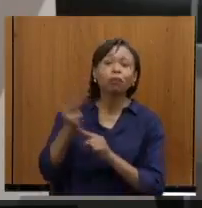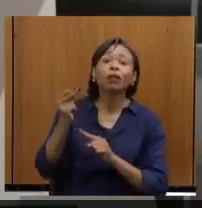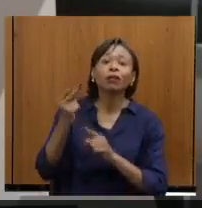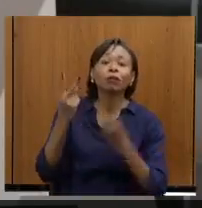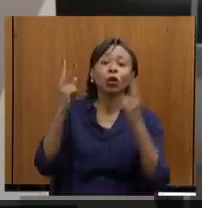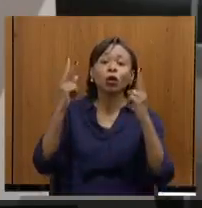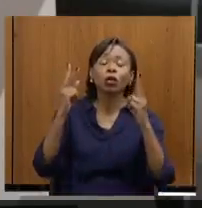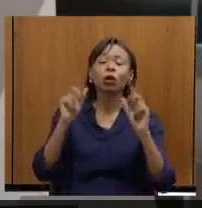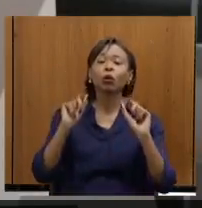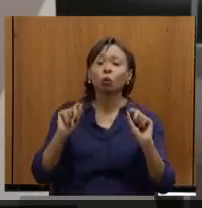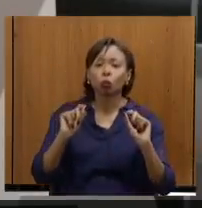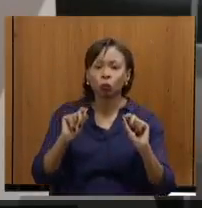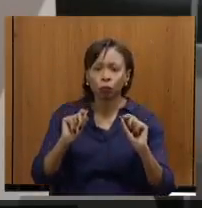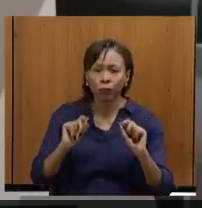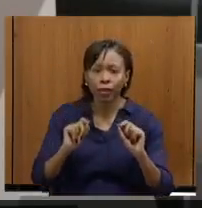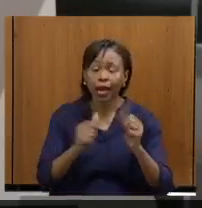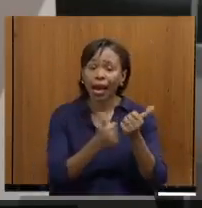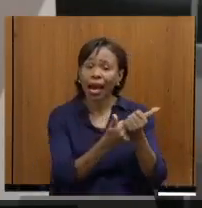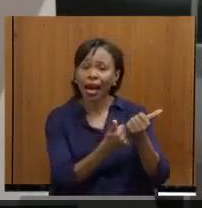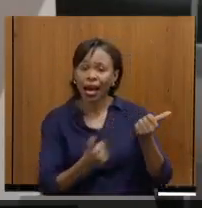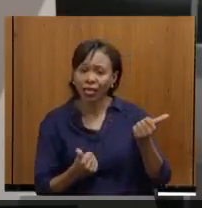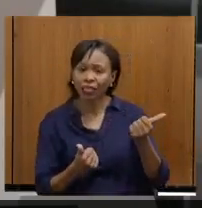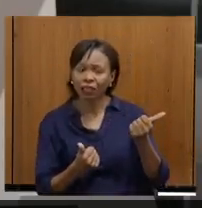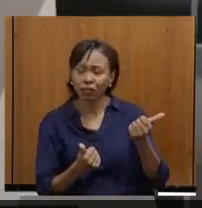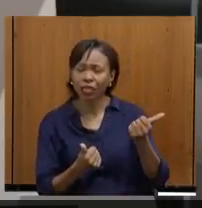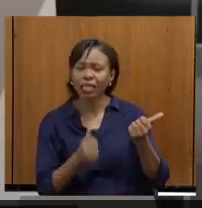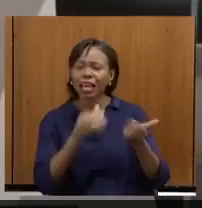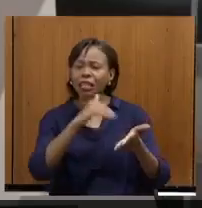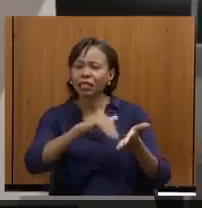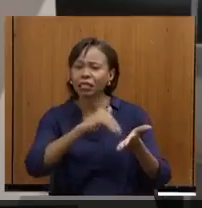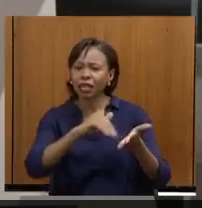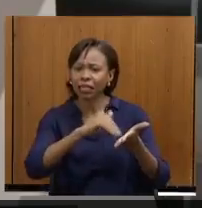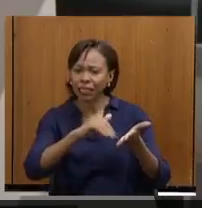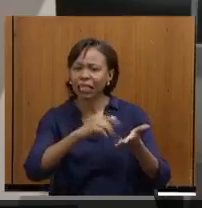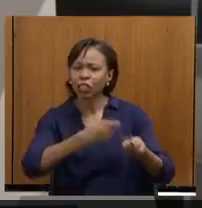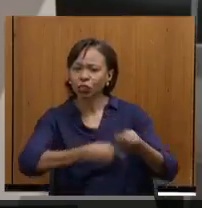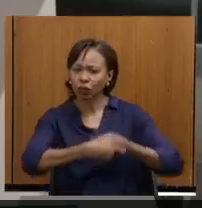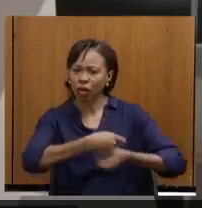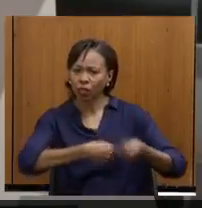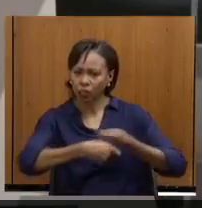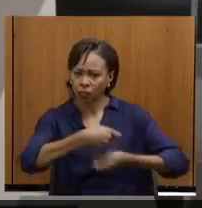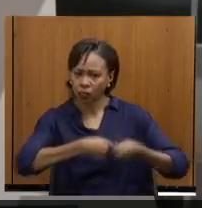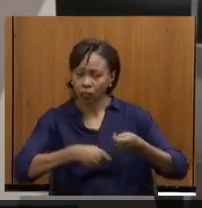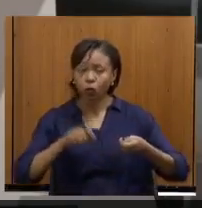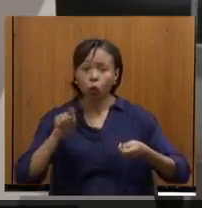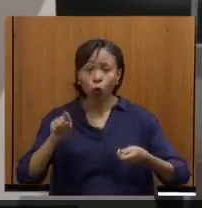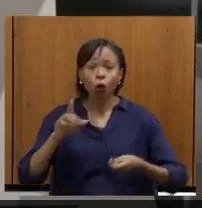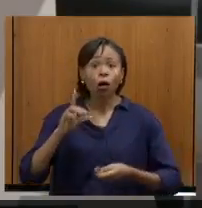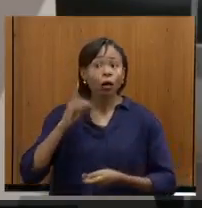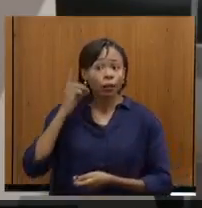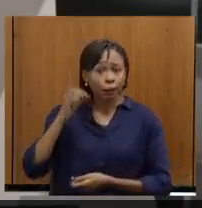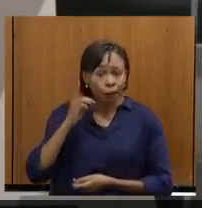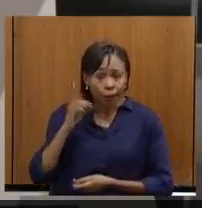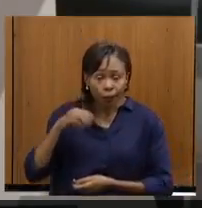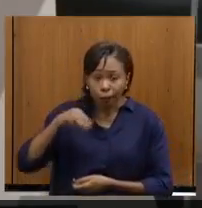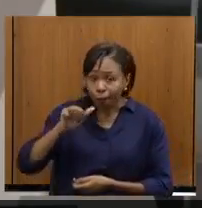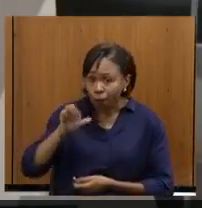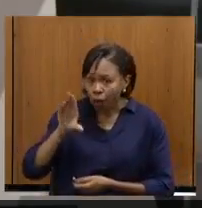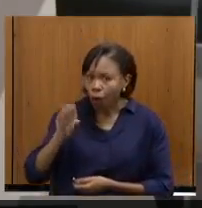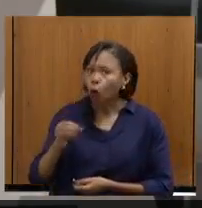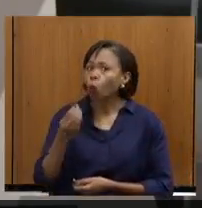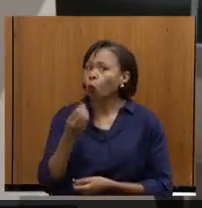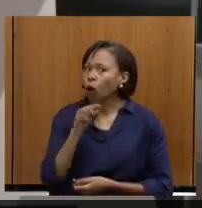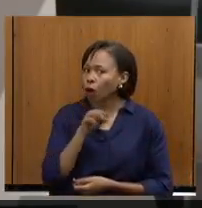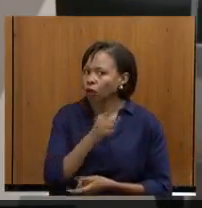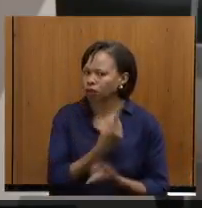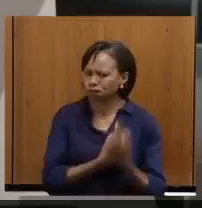com a assessoria da Secretaria de Fazenda. Deputado Mauro Tramonte, imagina o que isso vai revolucionar. Nós temos